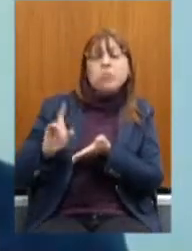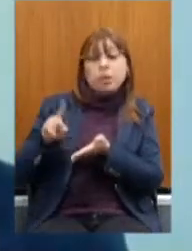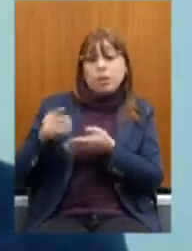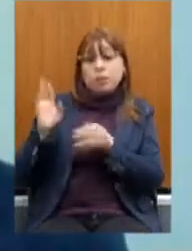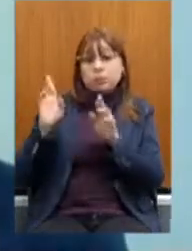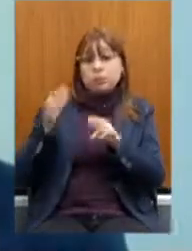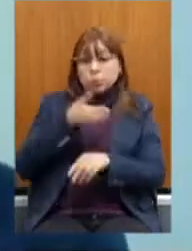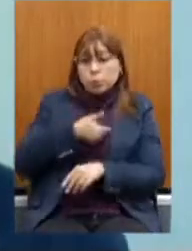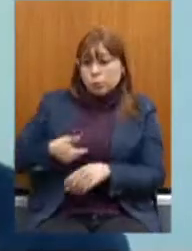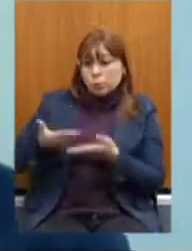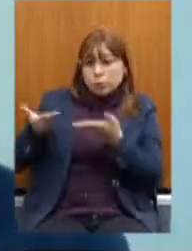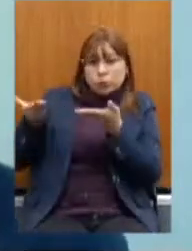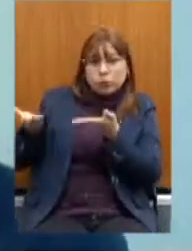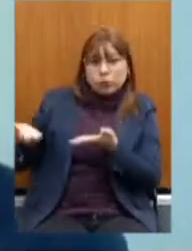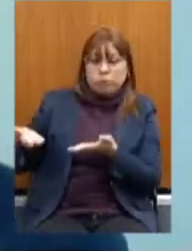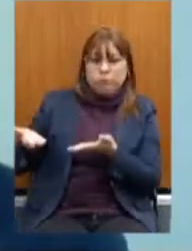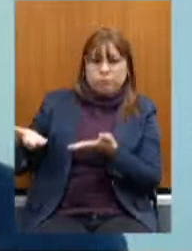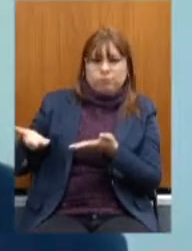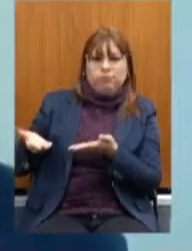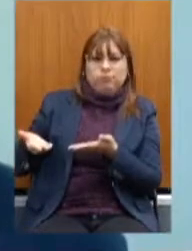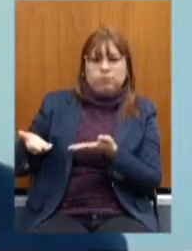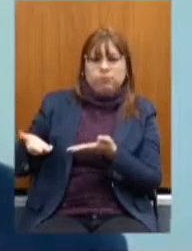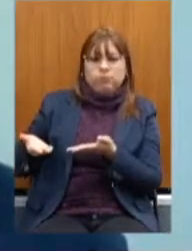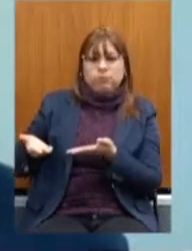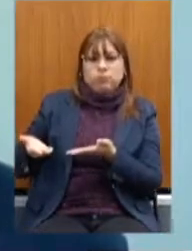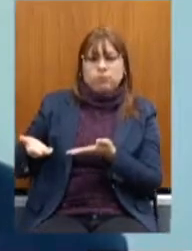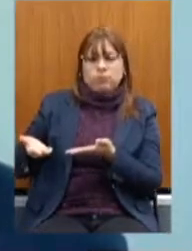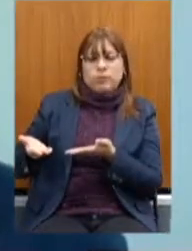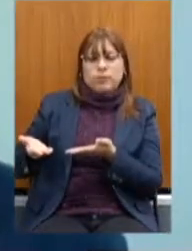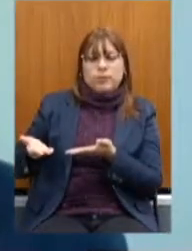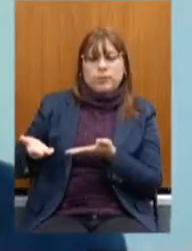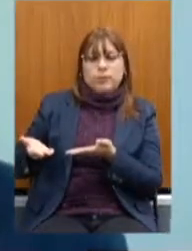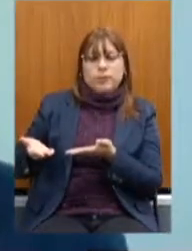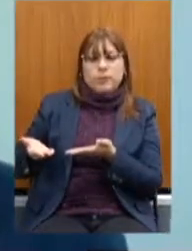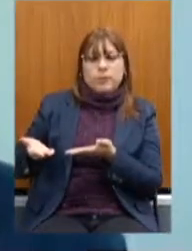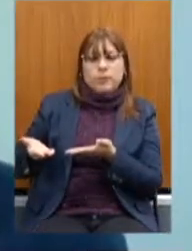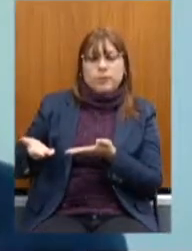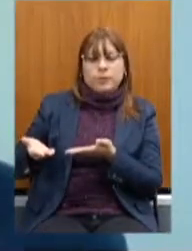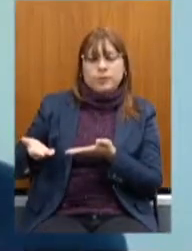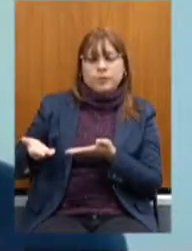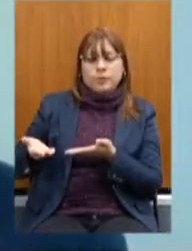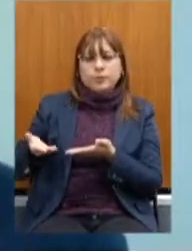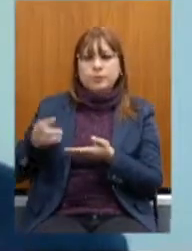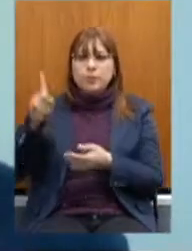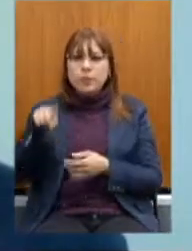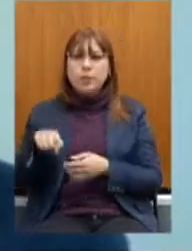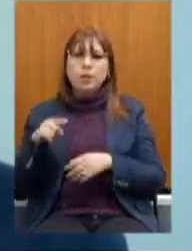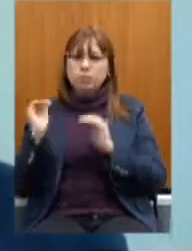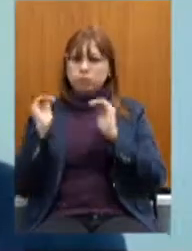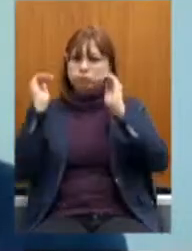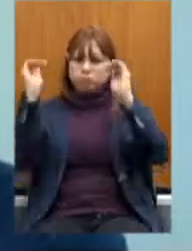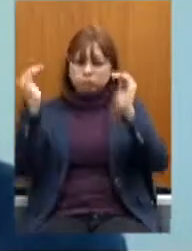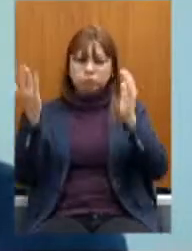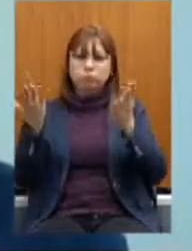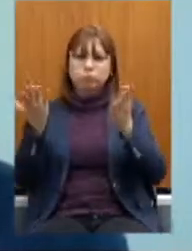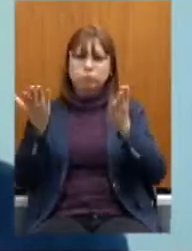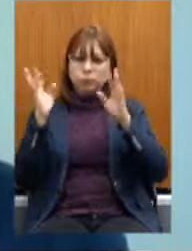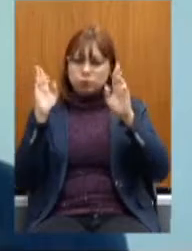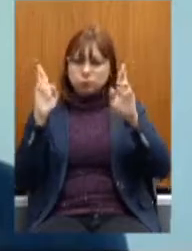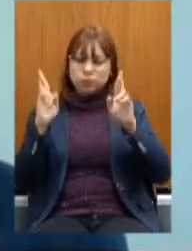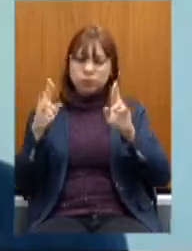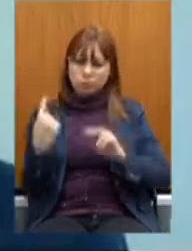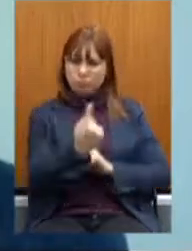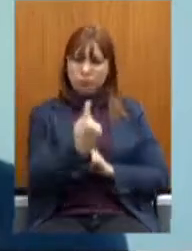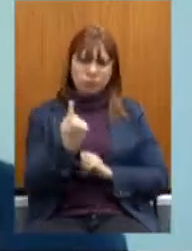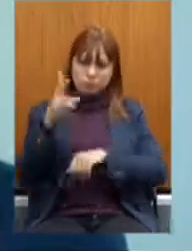É quem Nos faz É quem Nos comanda No momento Então